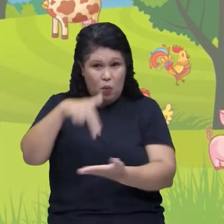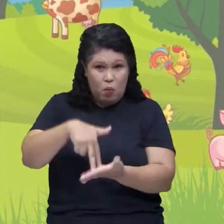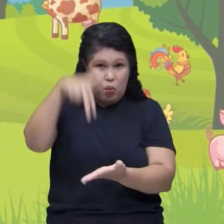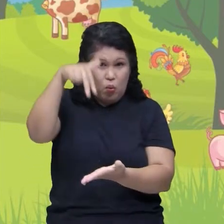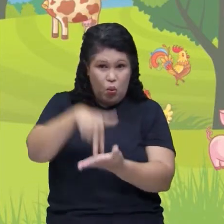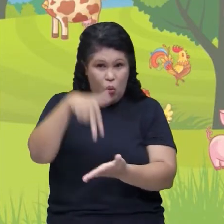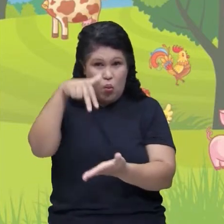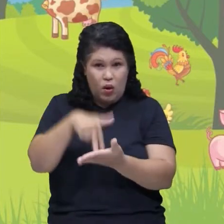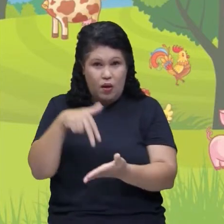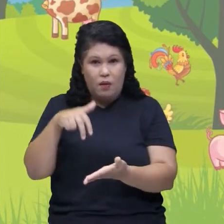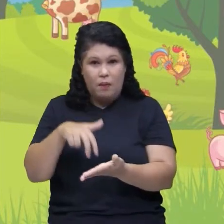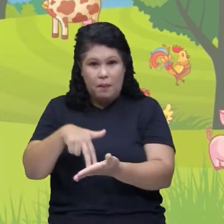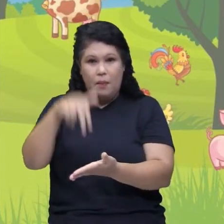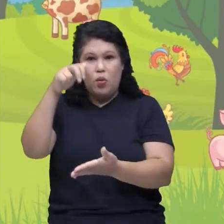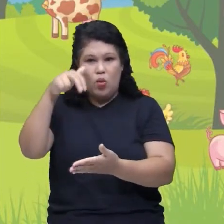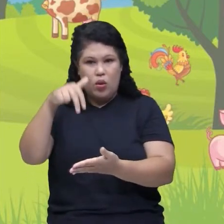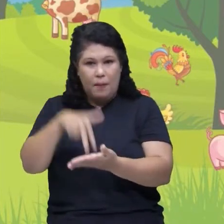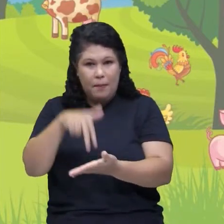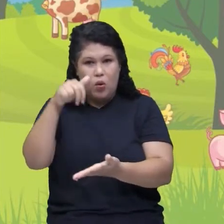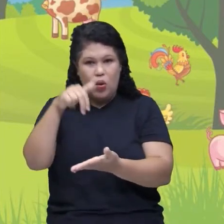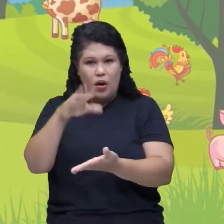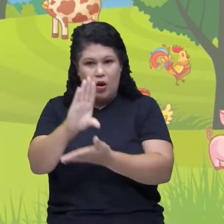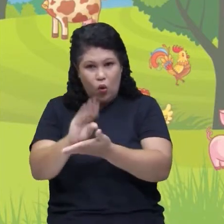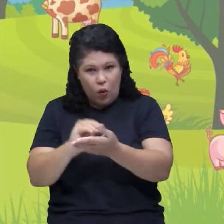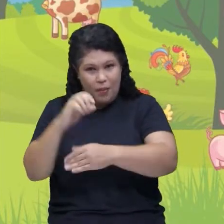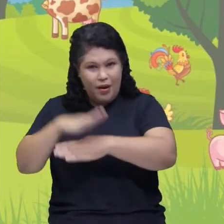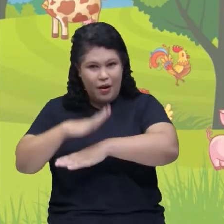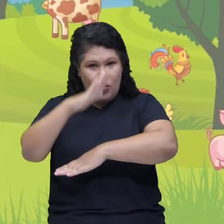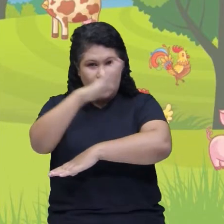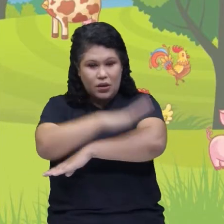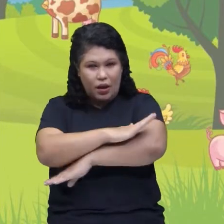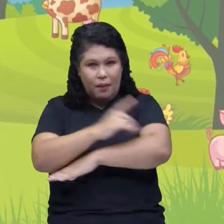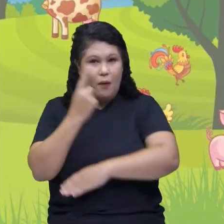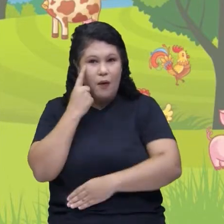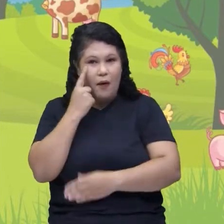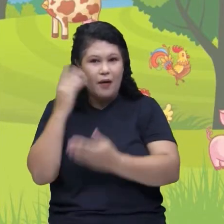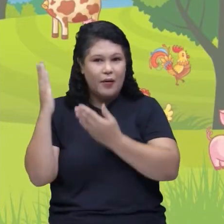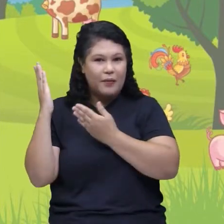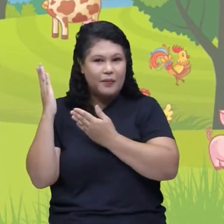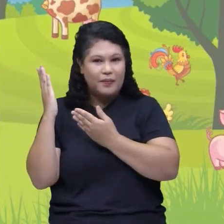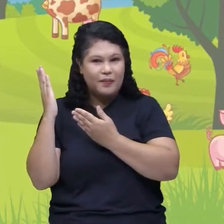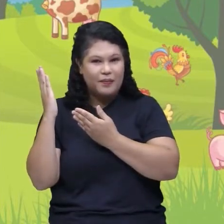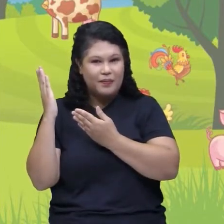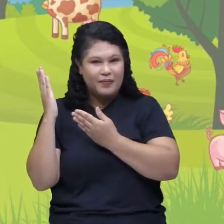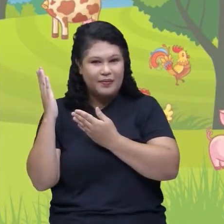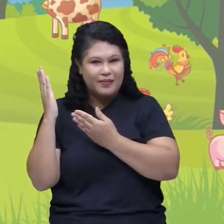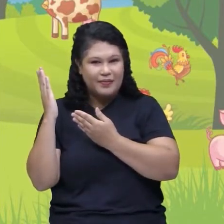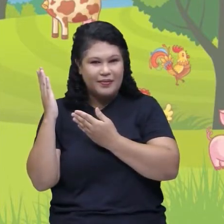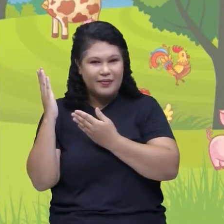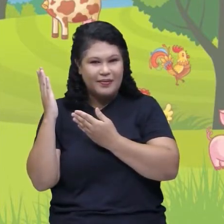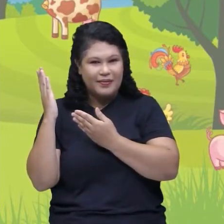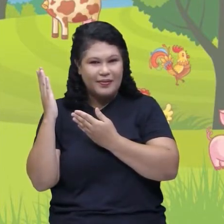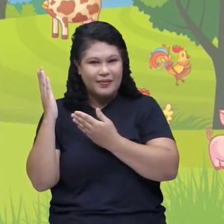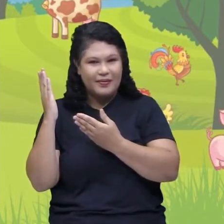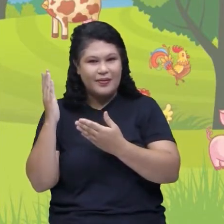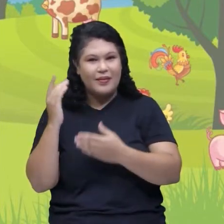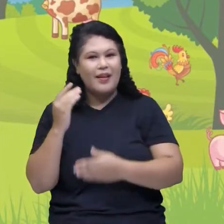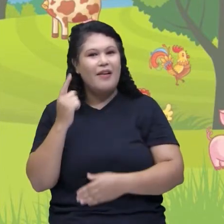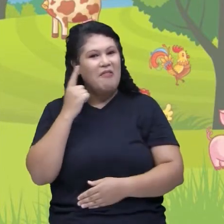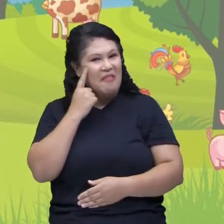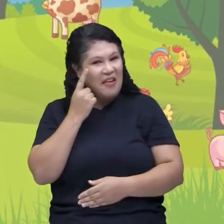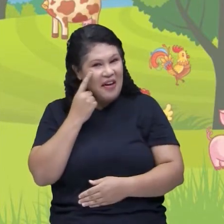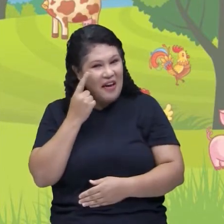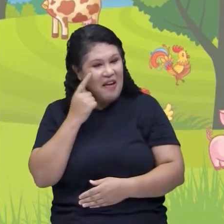Vamos lá! Vamos lá! O sapo não lava o pé! Ele mora lá na lagoa. Não lava o pé porque não quer. Uau!